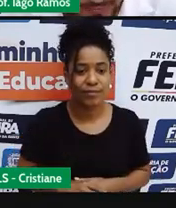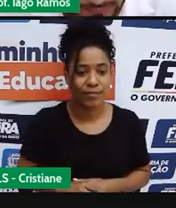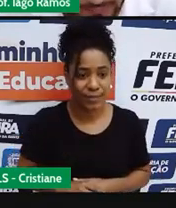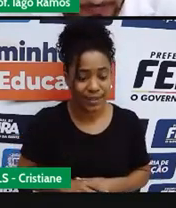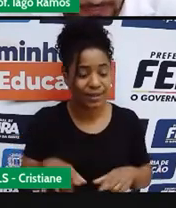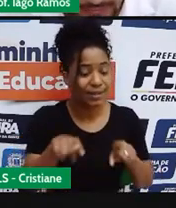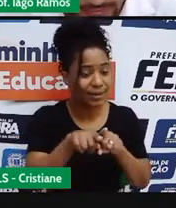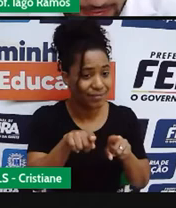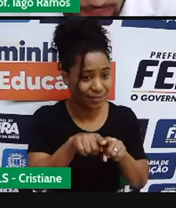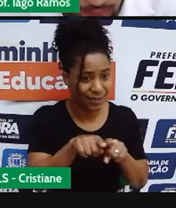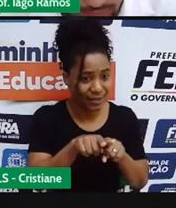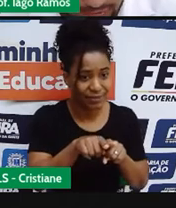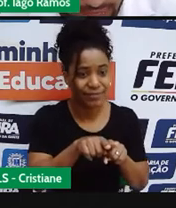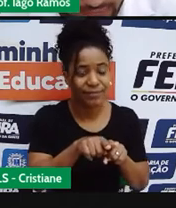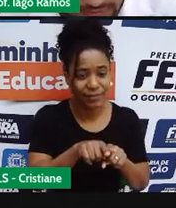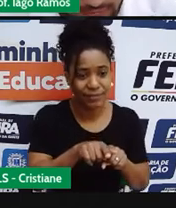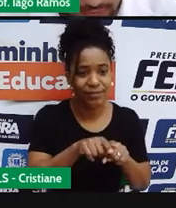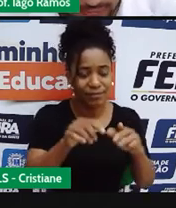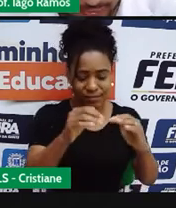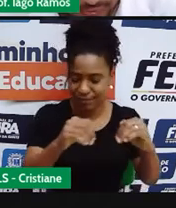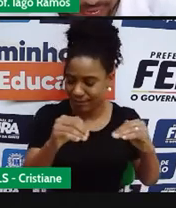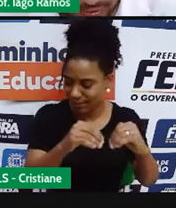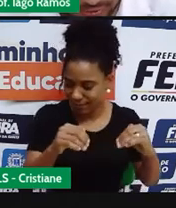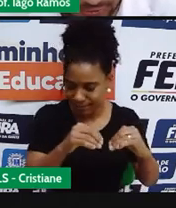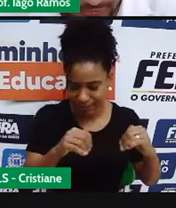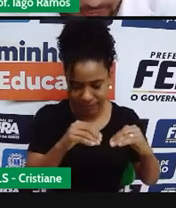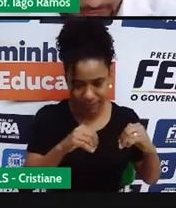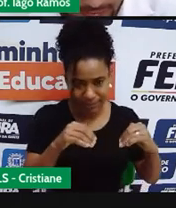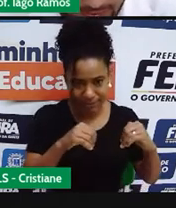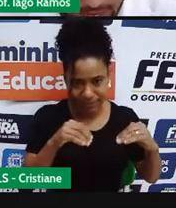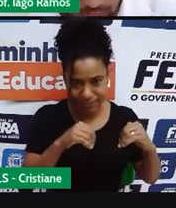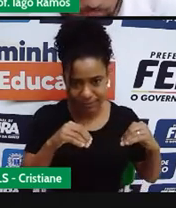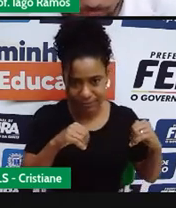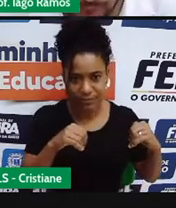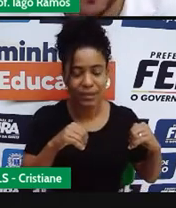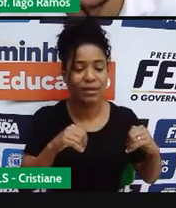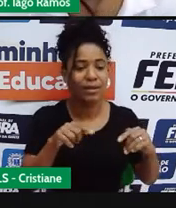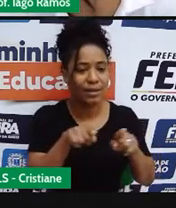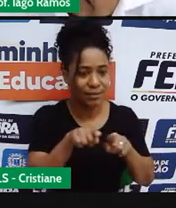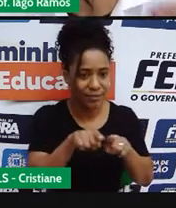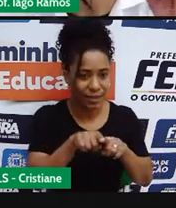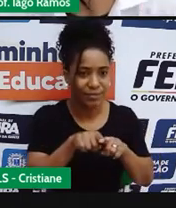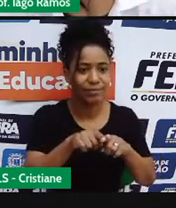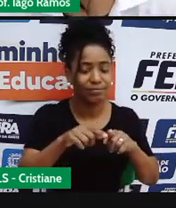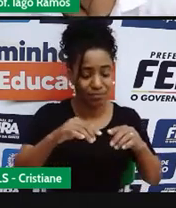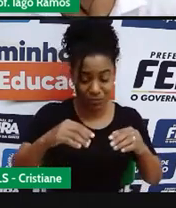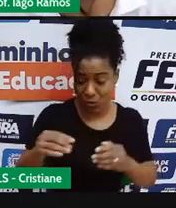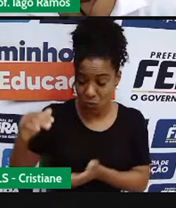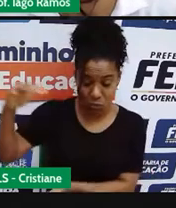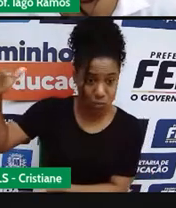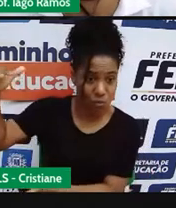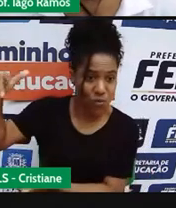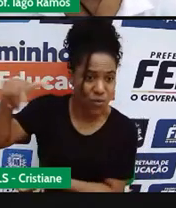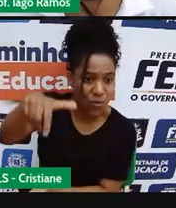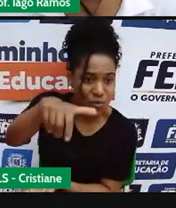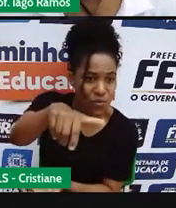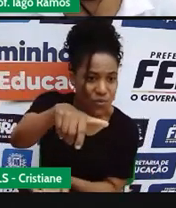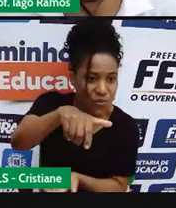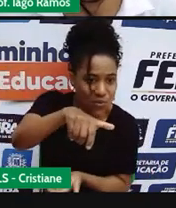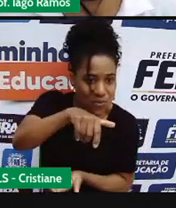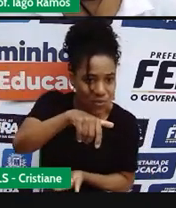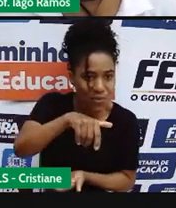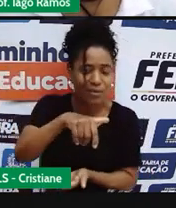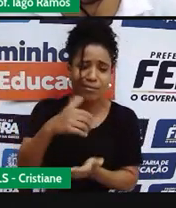Aumenta a quantidade de adubo, certo? Você